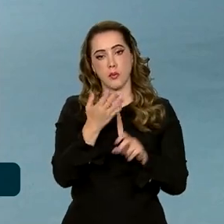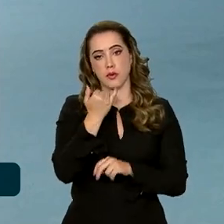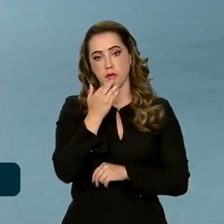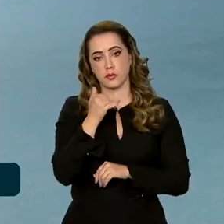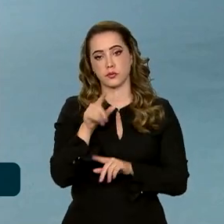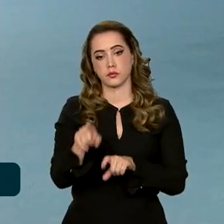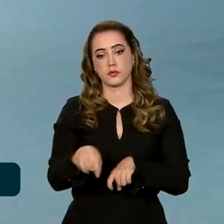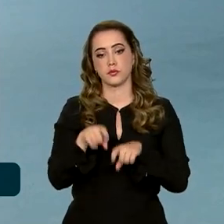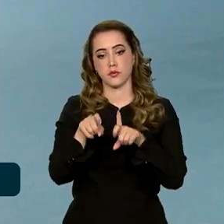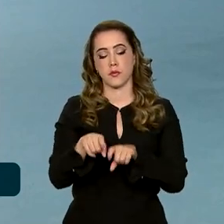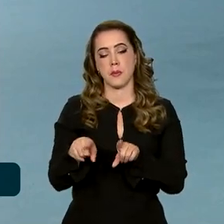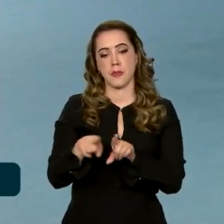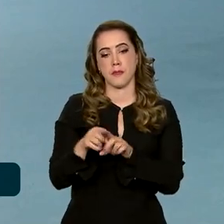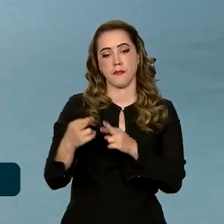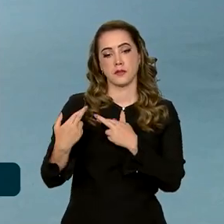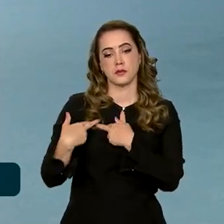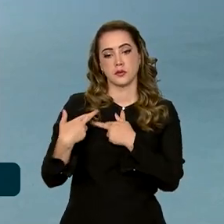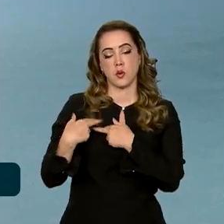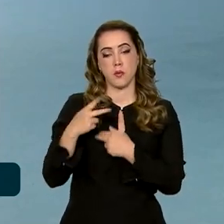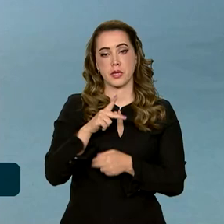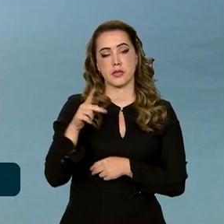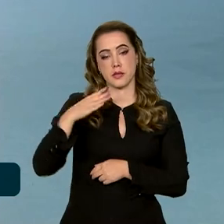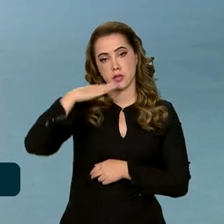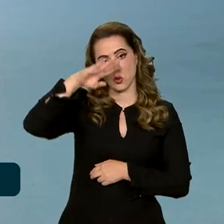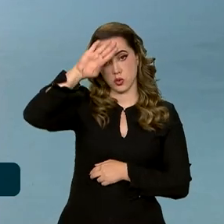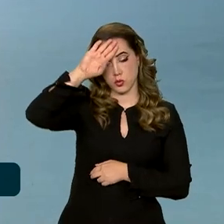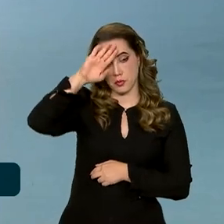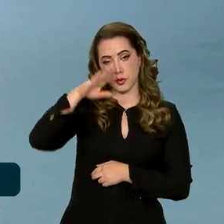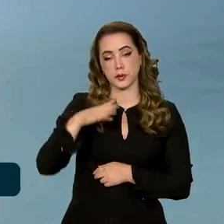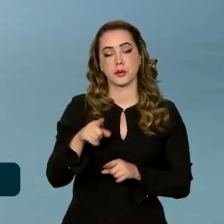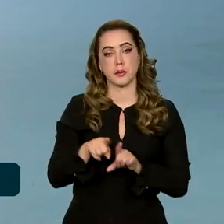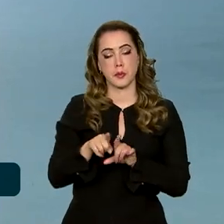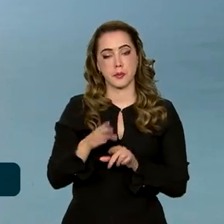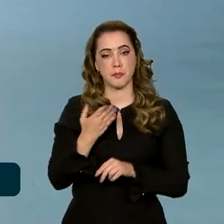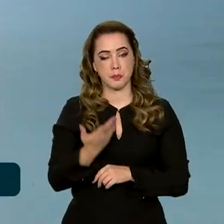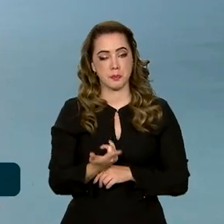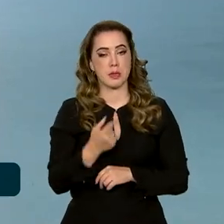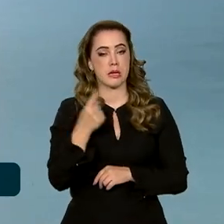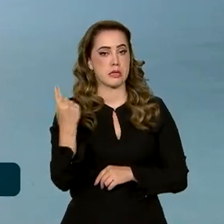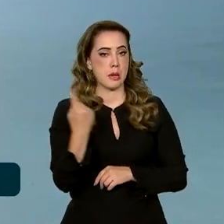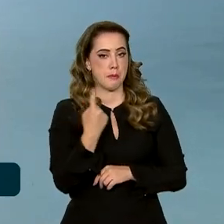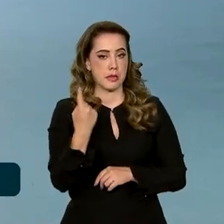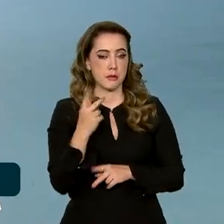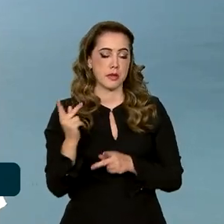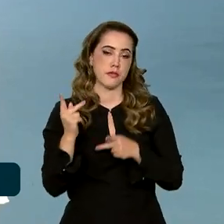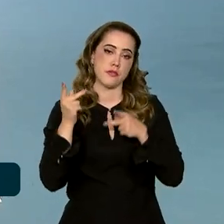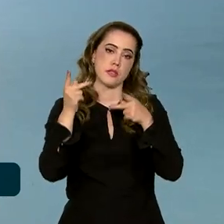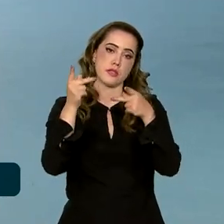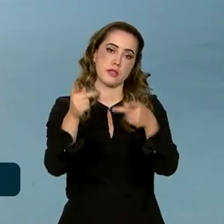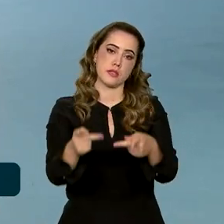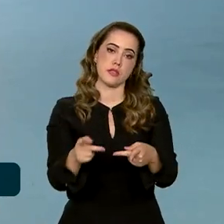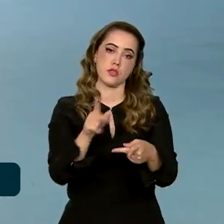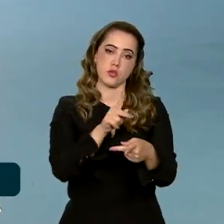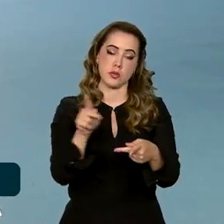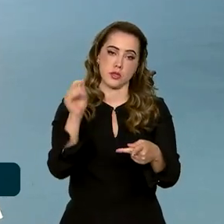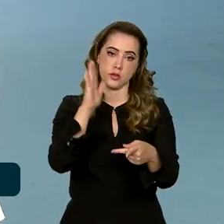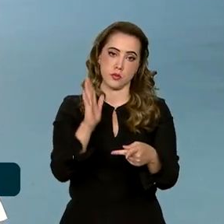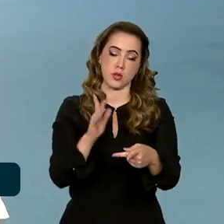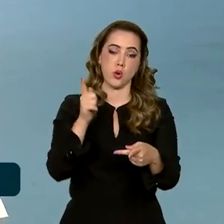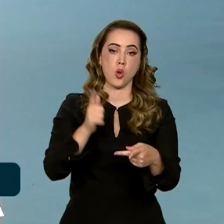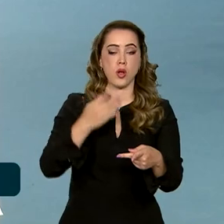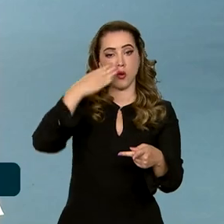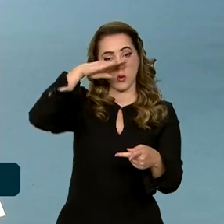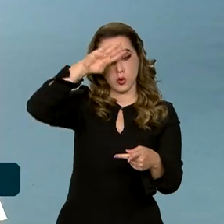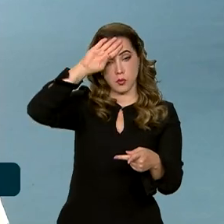e com o anfitrião, o presidente cubano Miguel Díaz Kenel. Essa será a primeira visita de um presidente brasileiro a Cuba